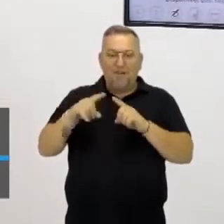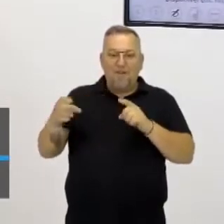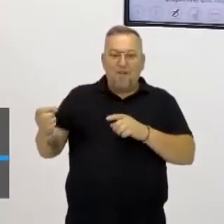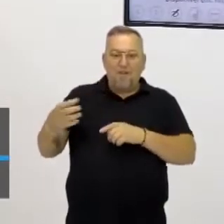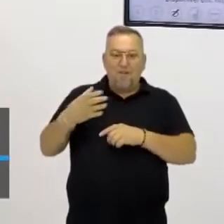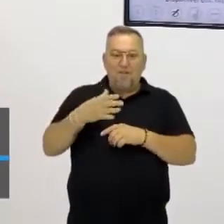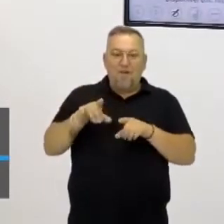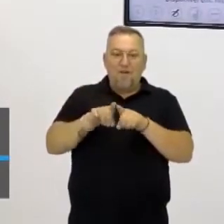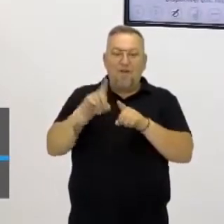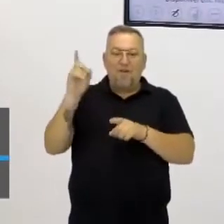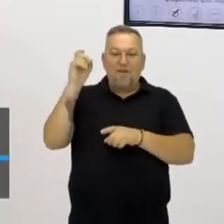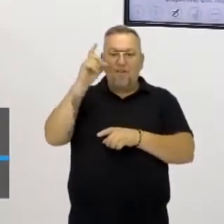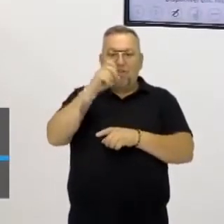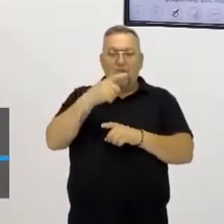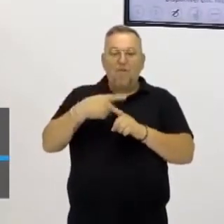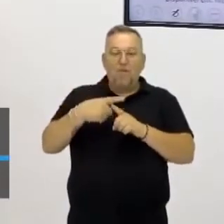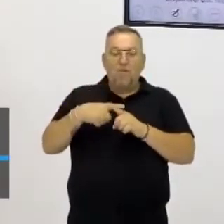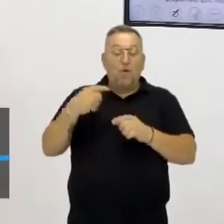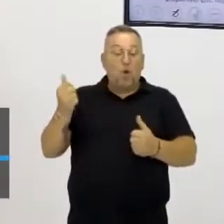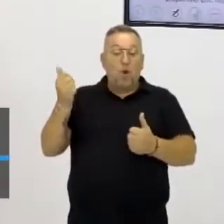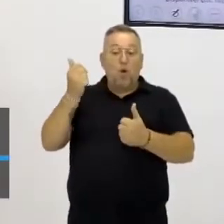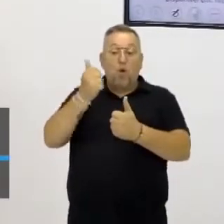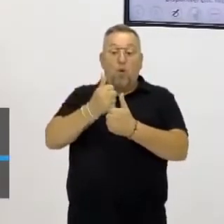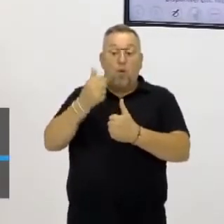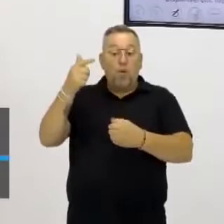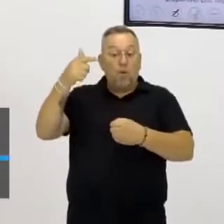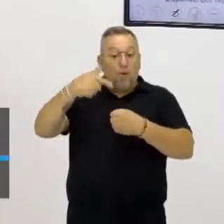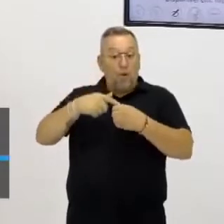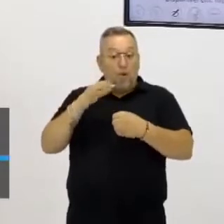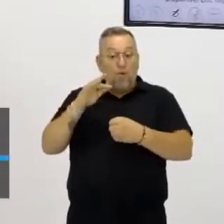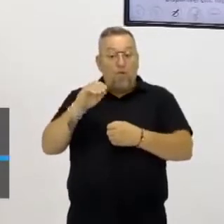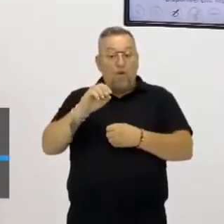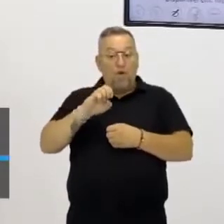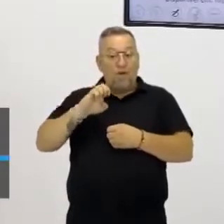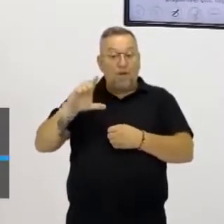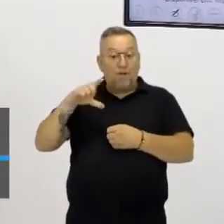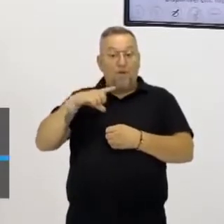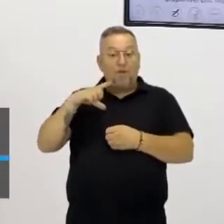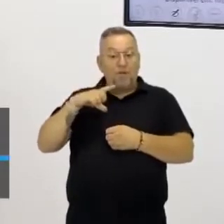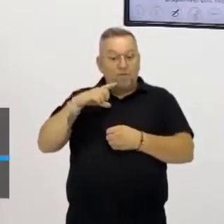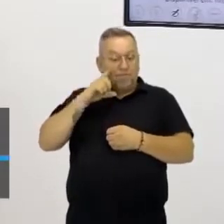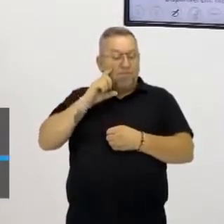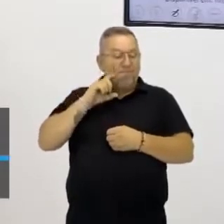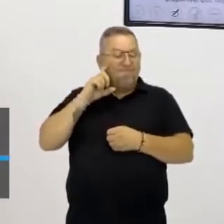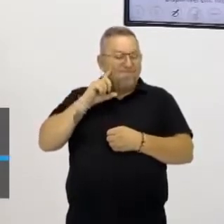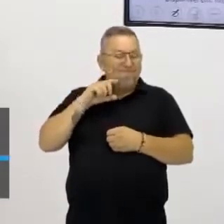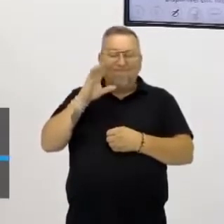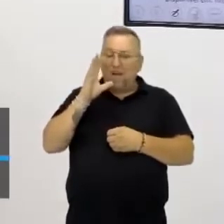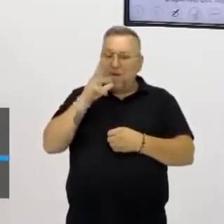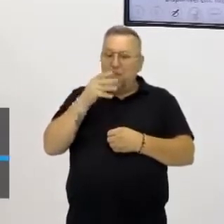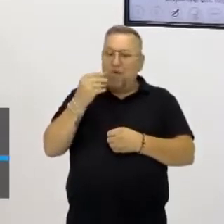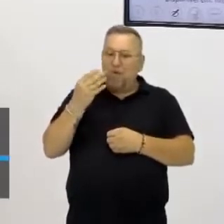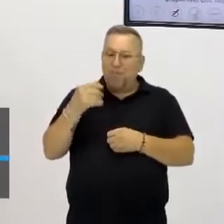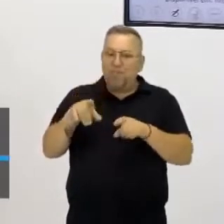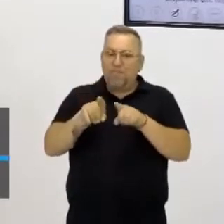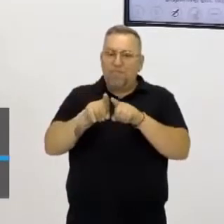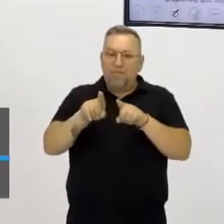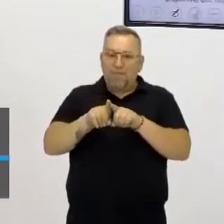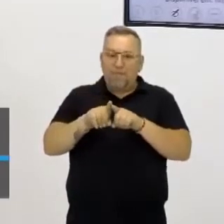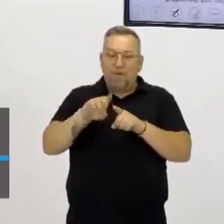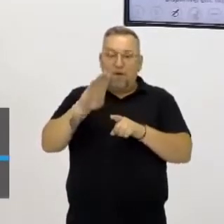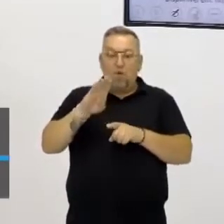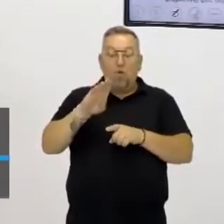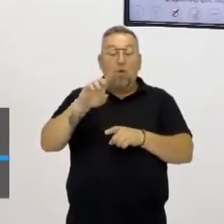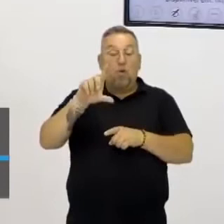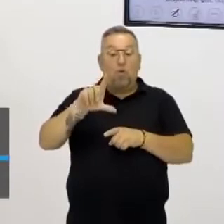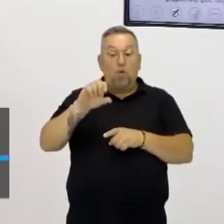renováveis. É difícil porque a substituição de combustíveis fósseis está muito lento, né? E a gente sabe que o lobby